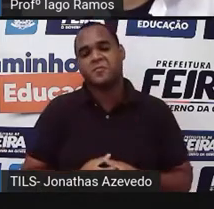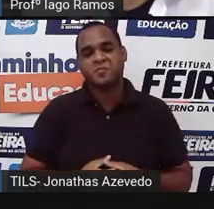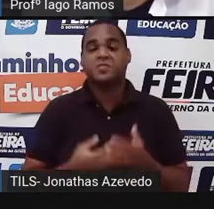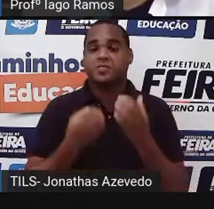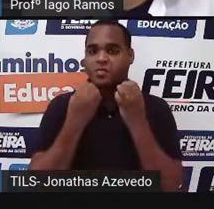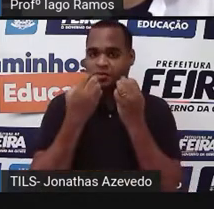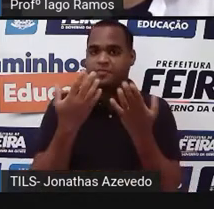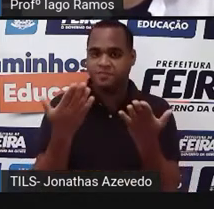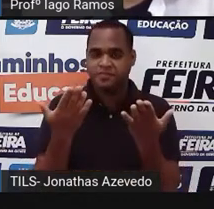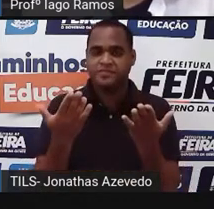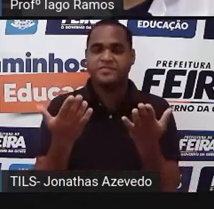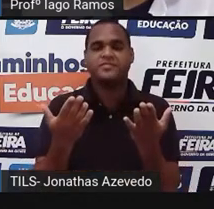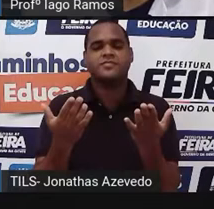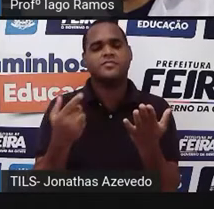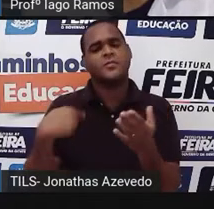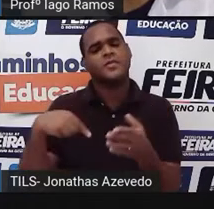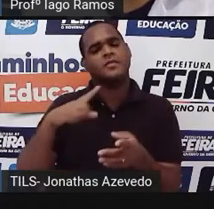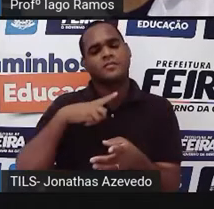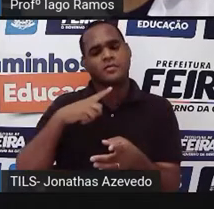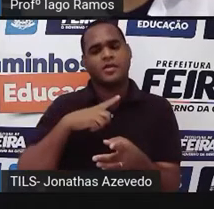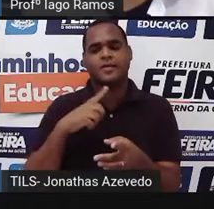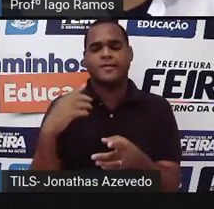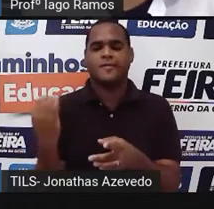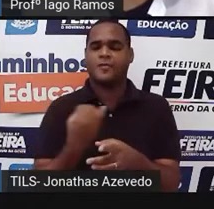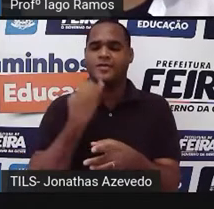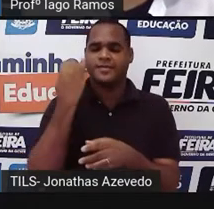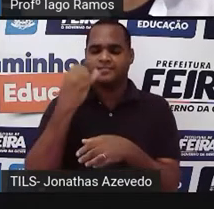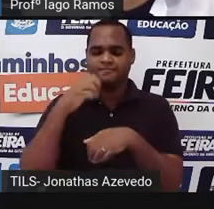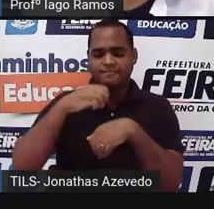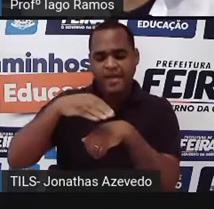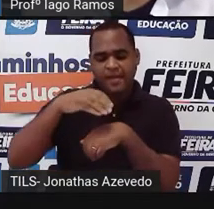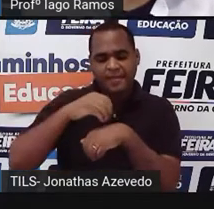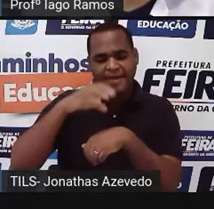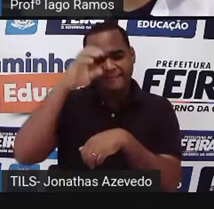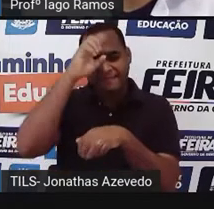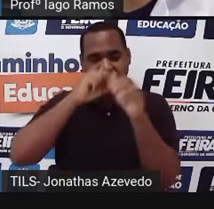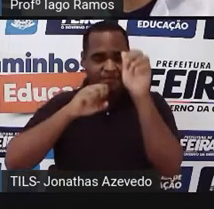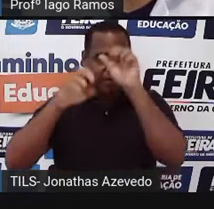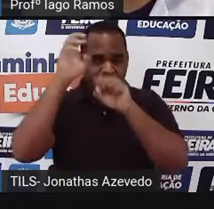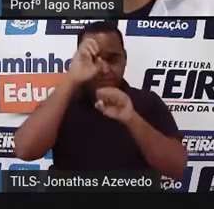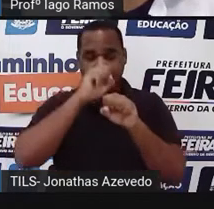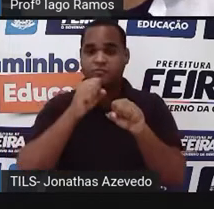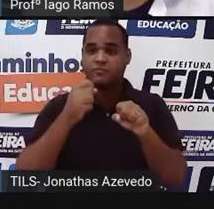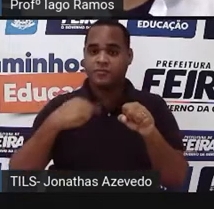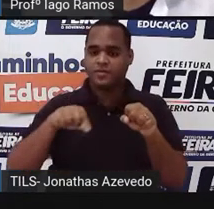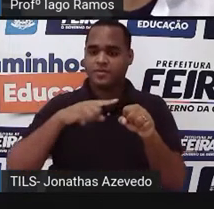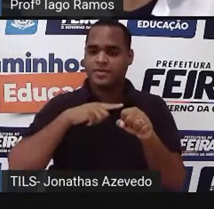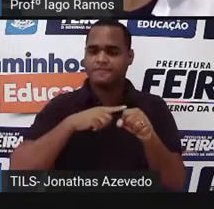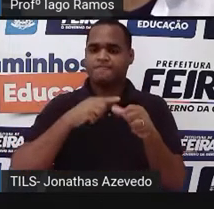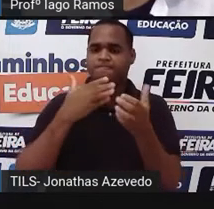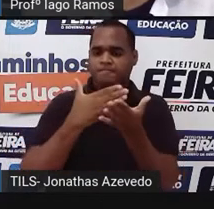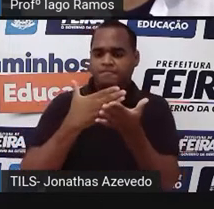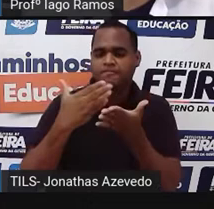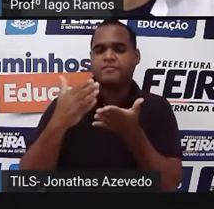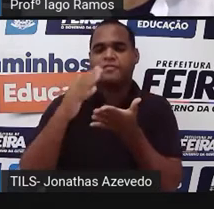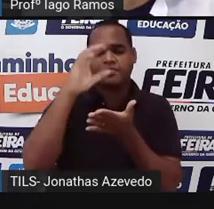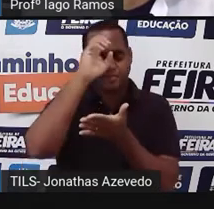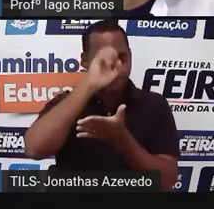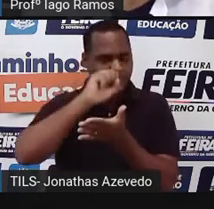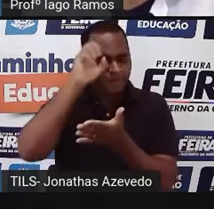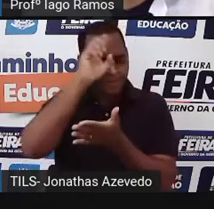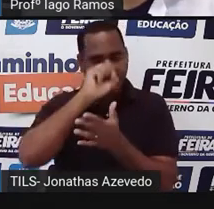Bom, a gente tem algo para aprender, que a gente já começou a aprender, tá?